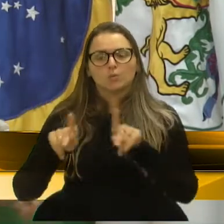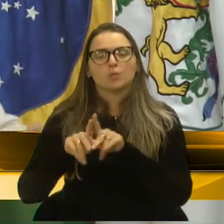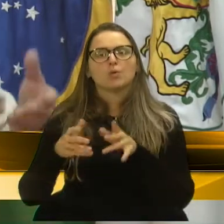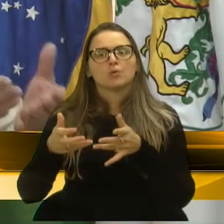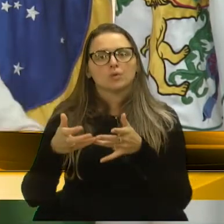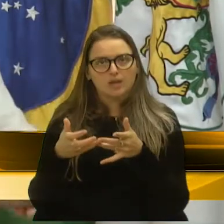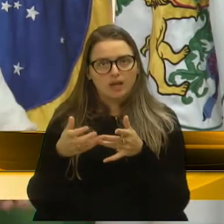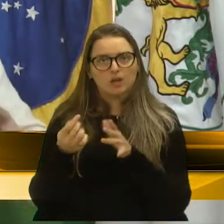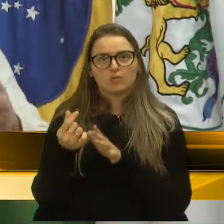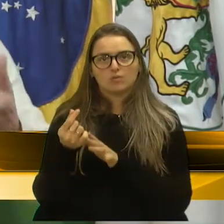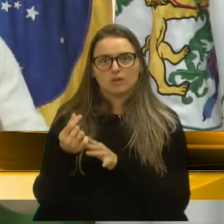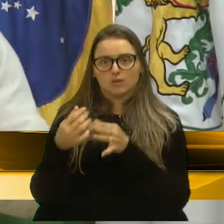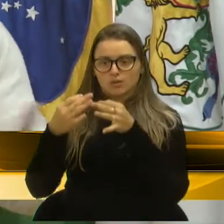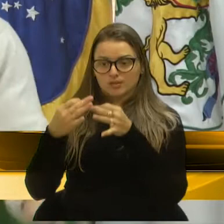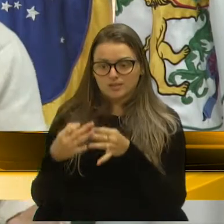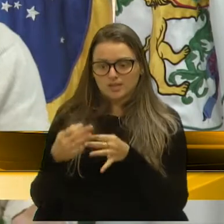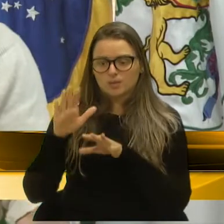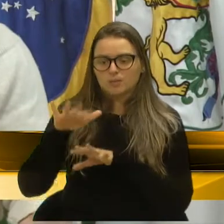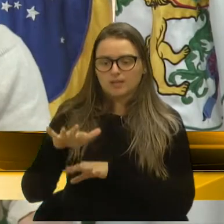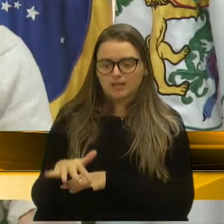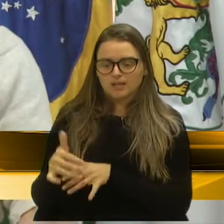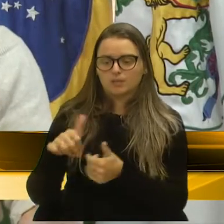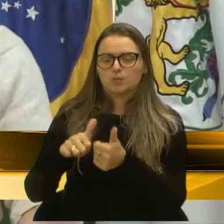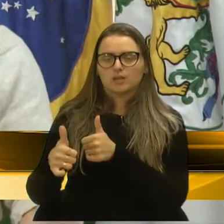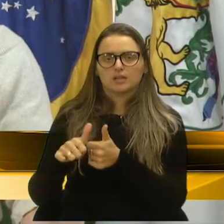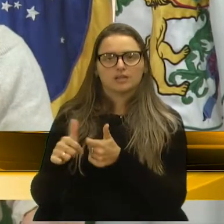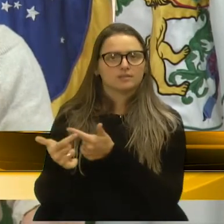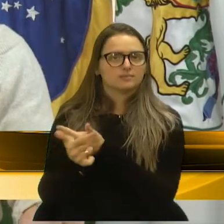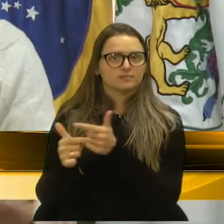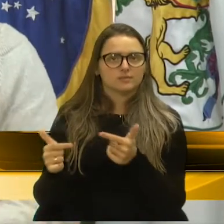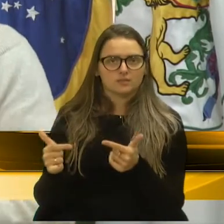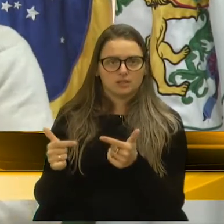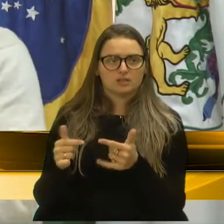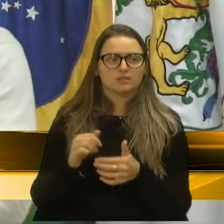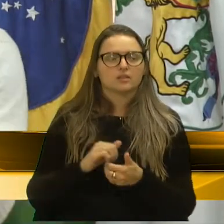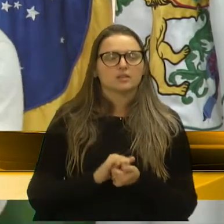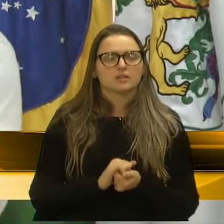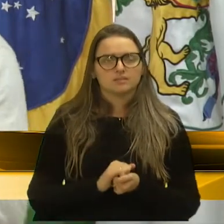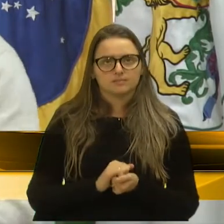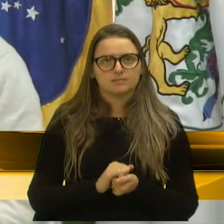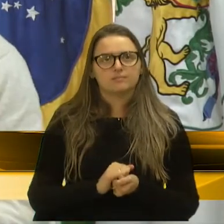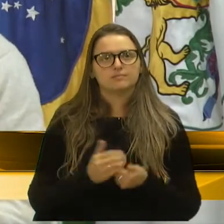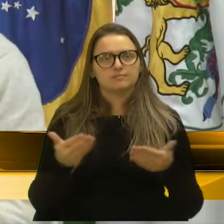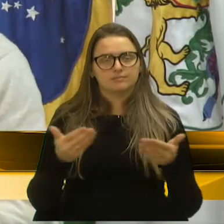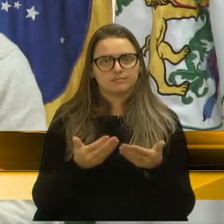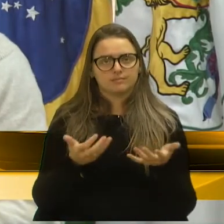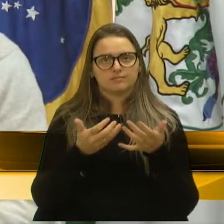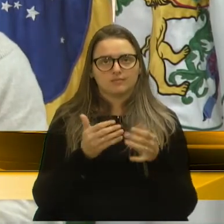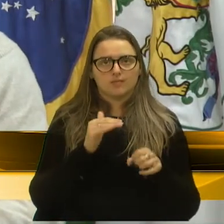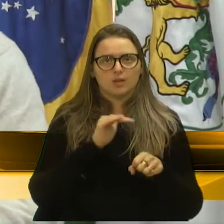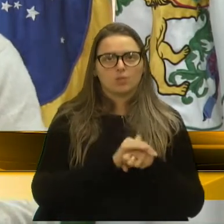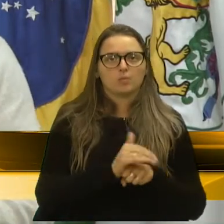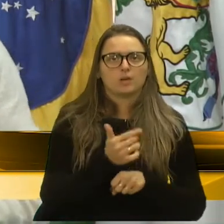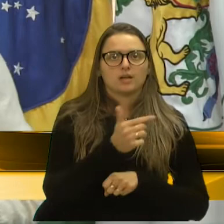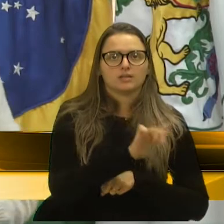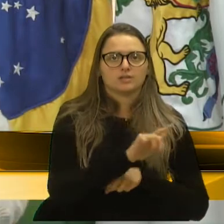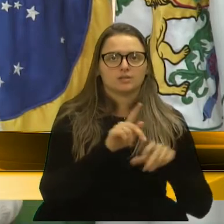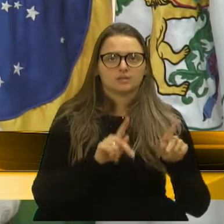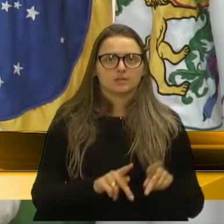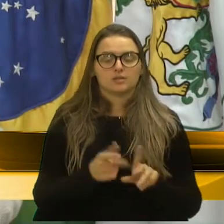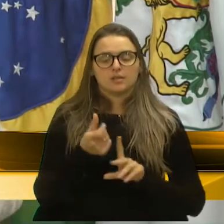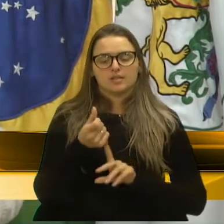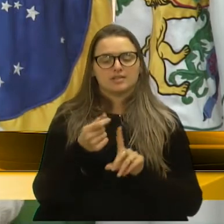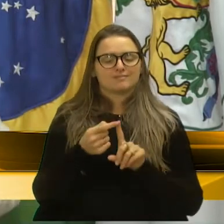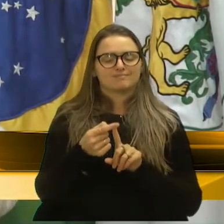justa, barata, com qualidade, não aconteceu, e agora querem jogar a culpa nos outros. Então, seis